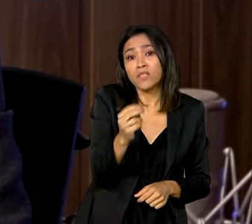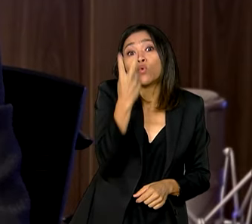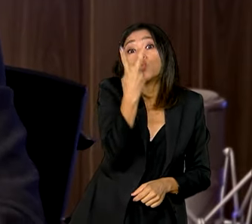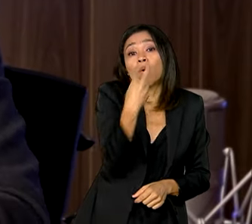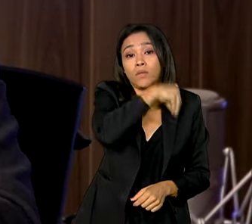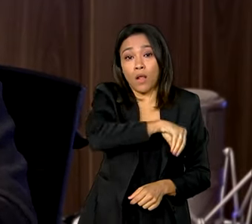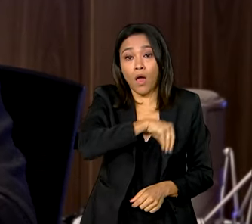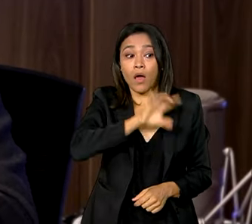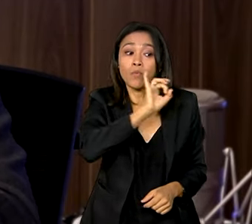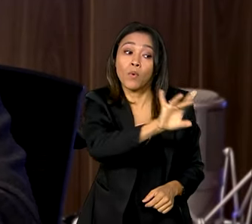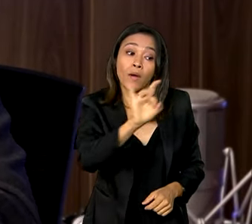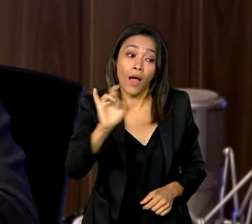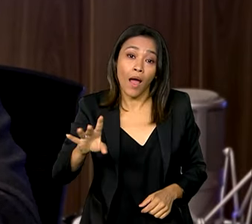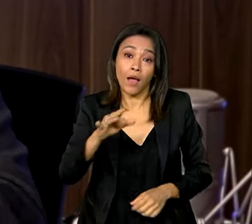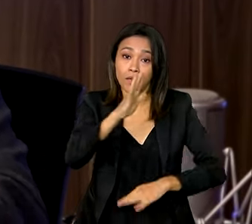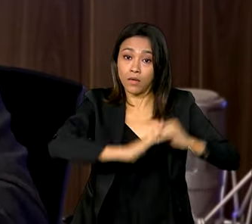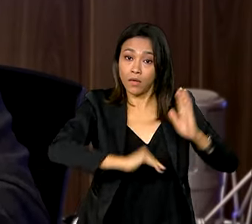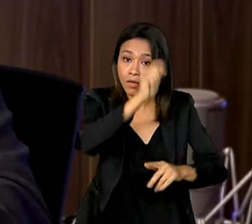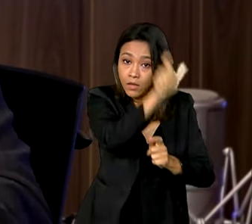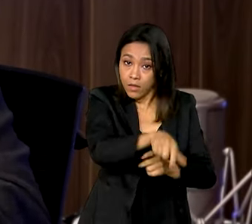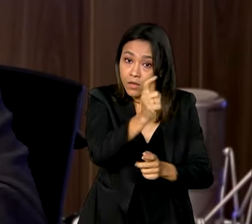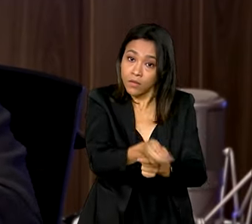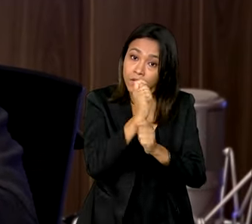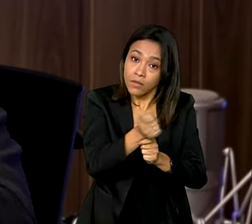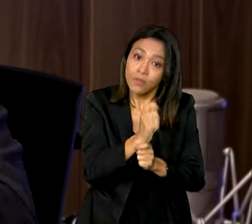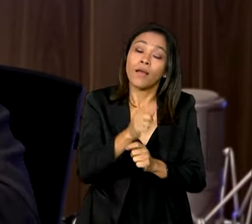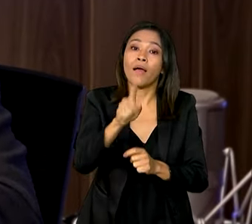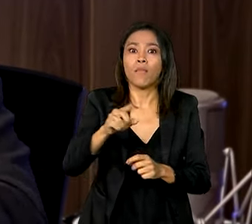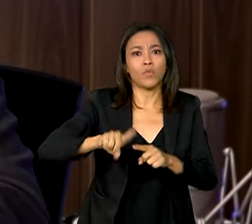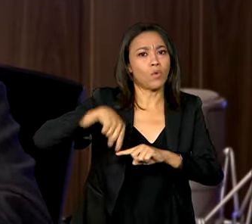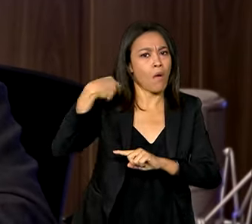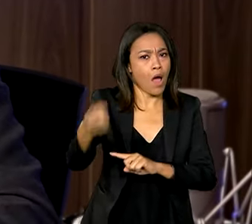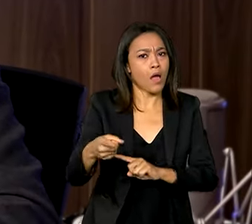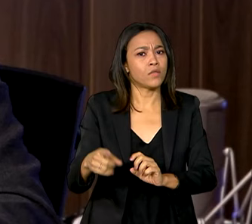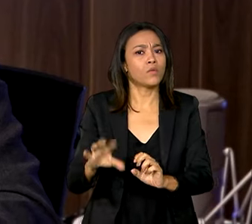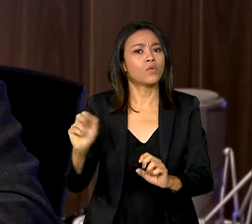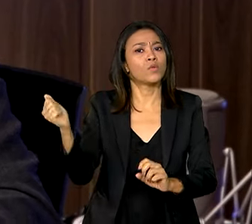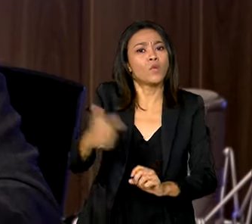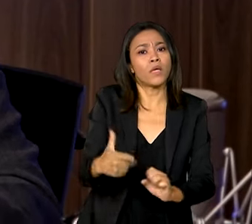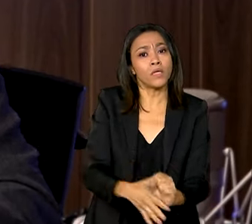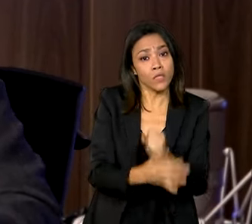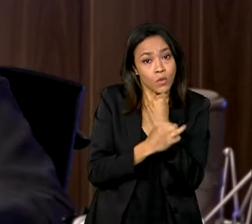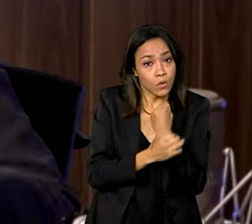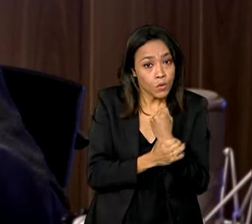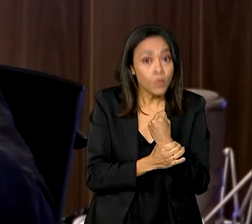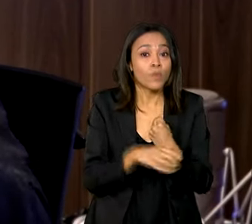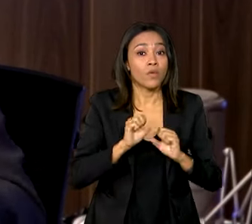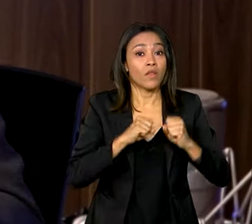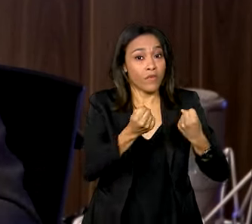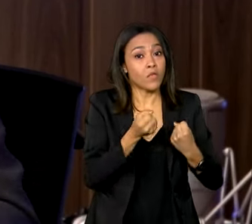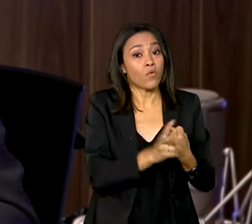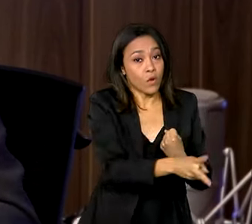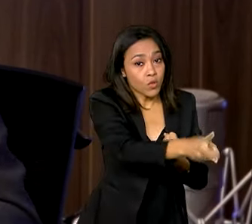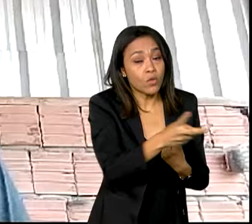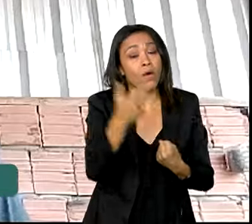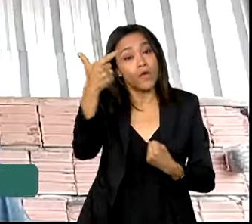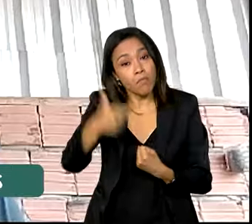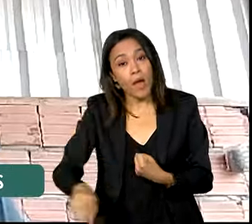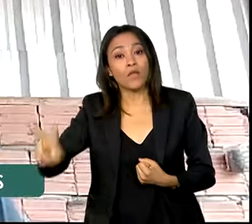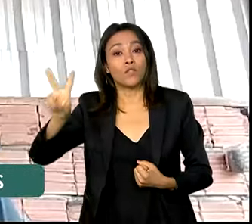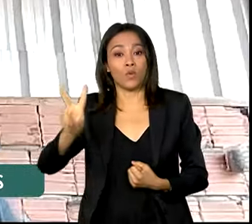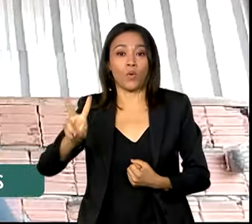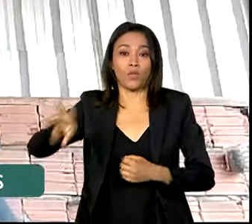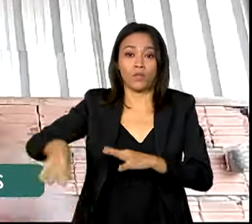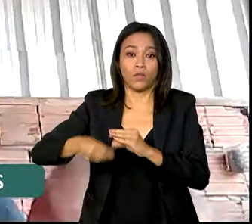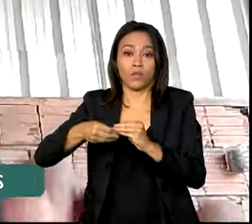pescadores, isso é além do seguro defeso. Os pescadores continuarão recebendo o seguro defeso e receberão também mais dois salários mínimos. Esse